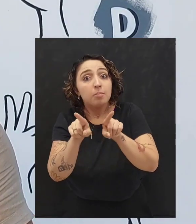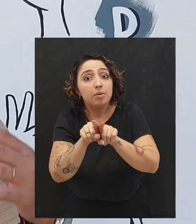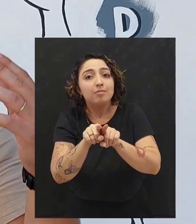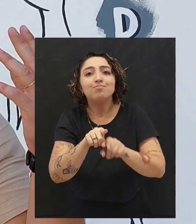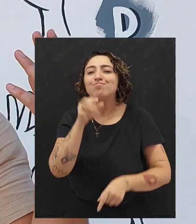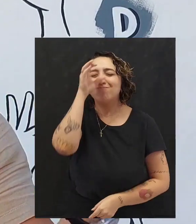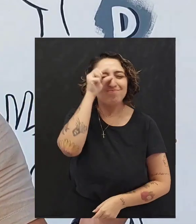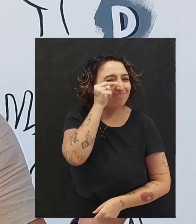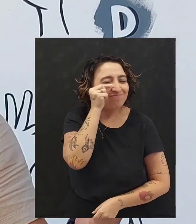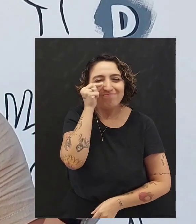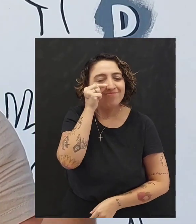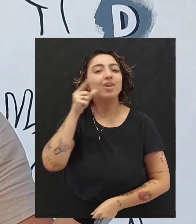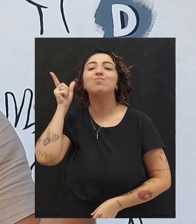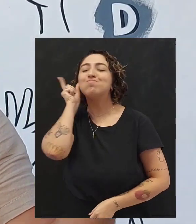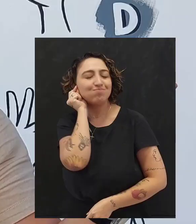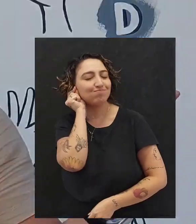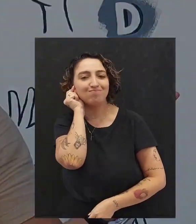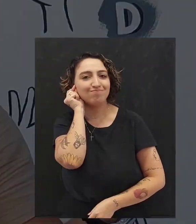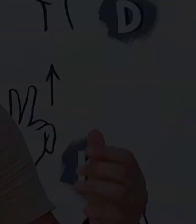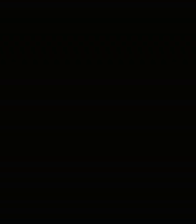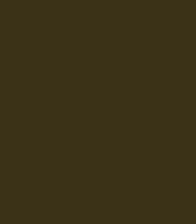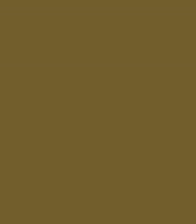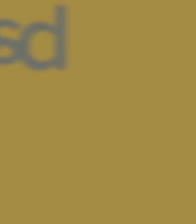mesmo enxergar nada e ouvir nada.